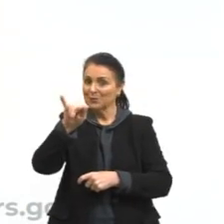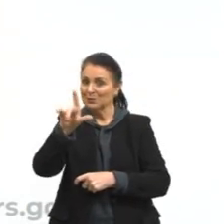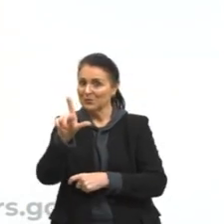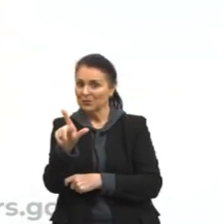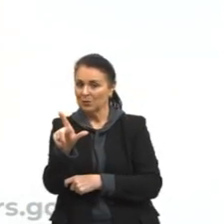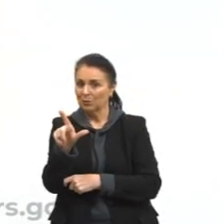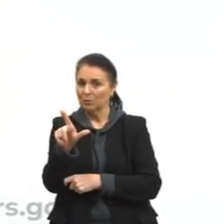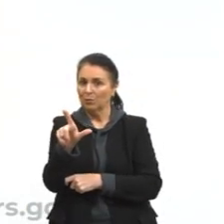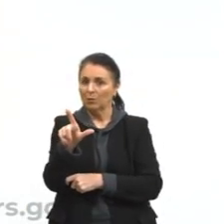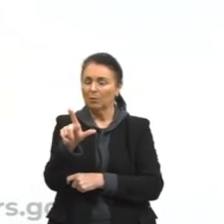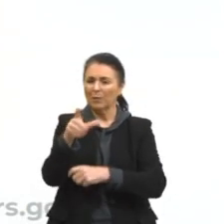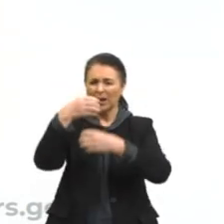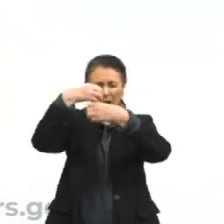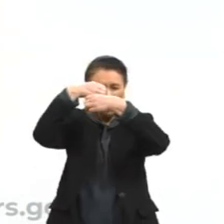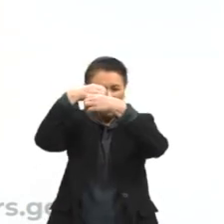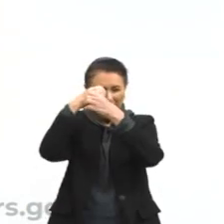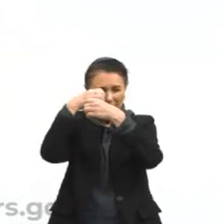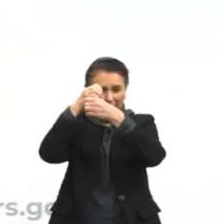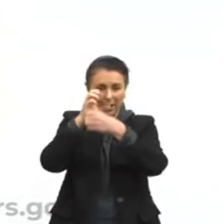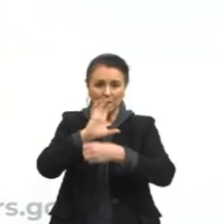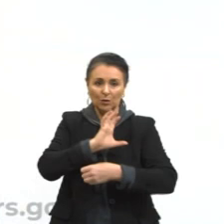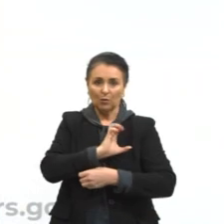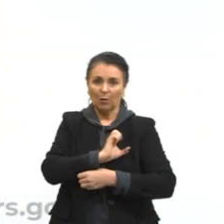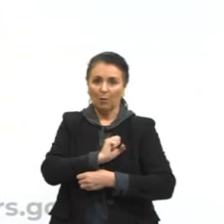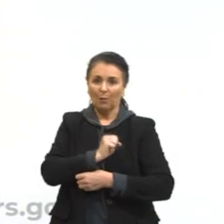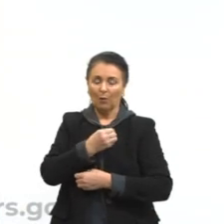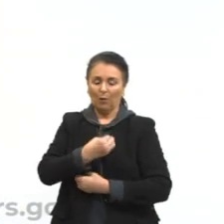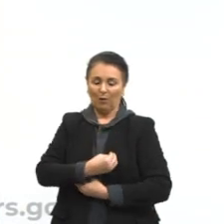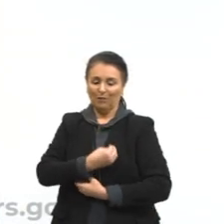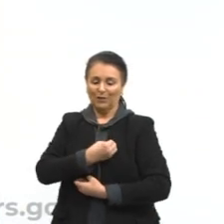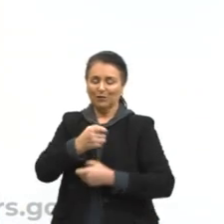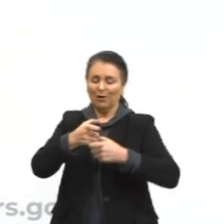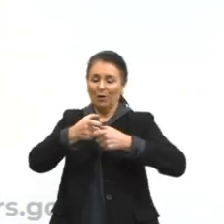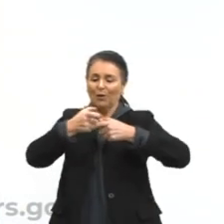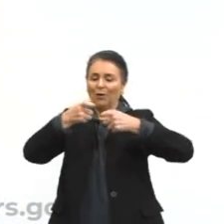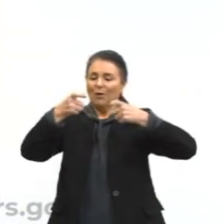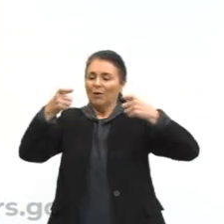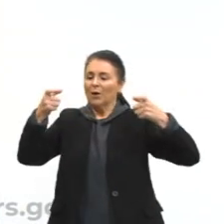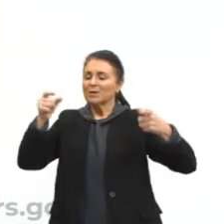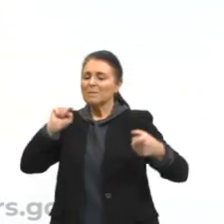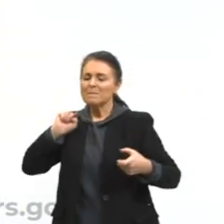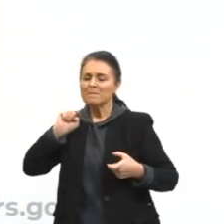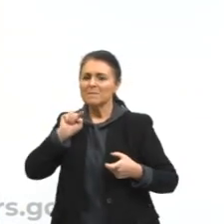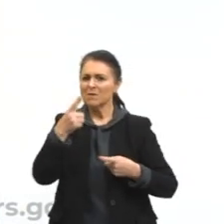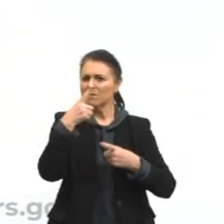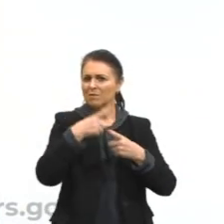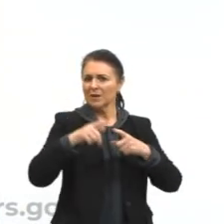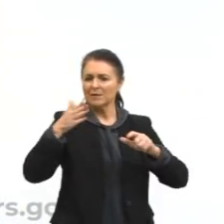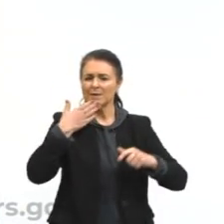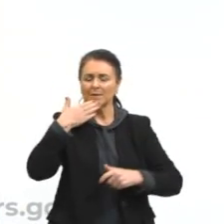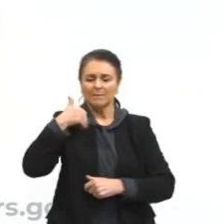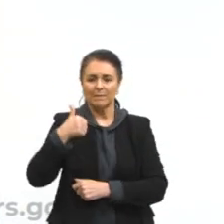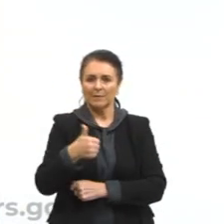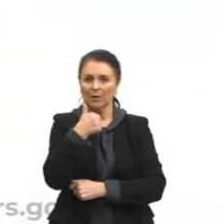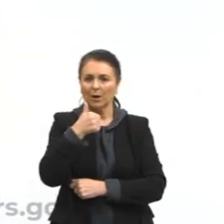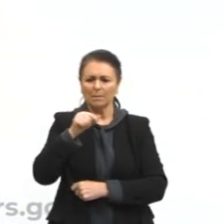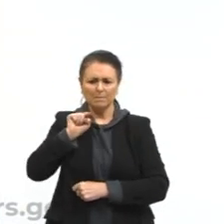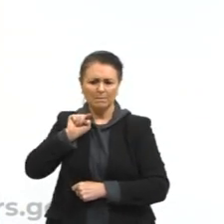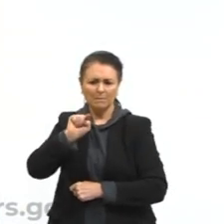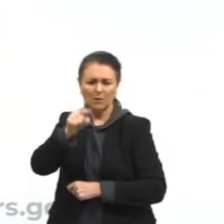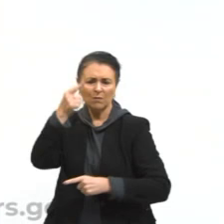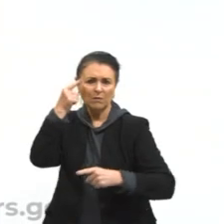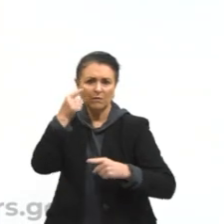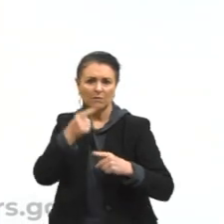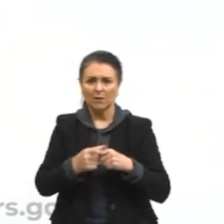Pela lente do amor vejo a vida crescer, vejo a vida mil vezes melhor. Esse mil vezes é